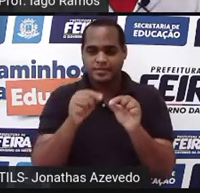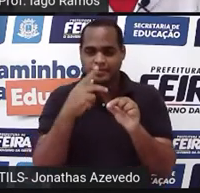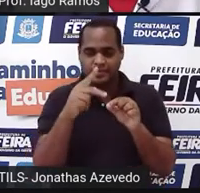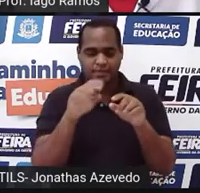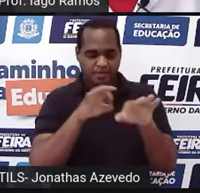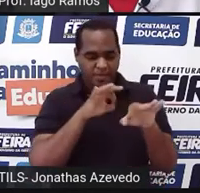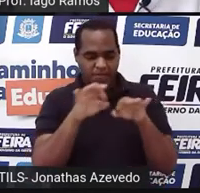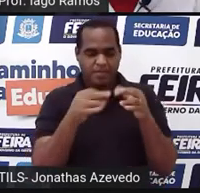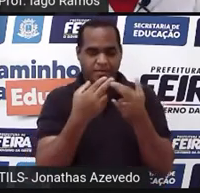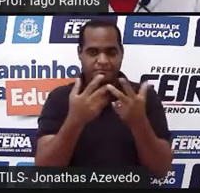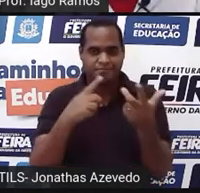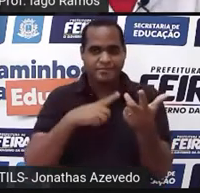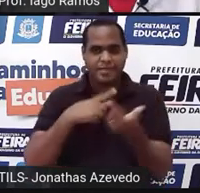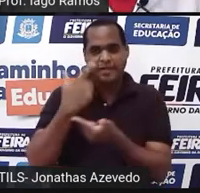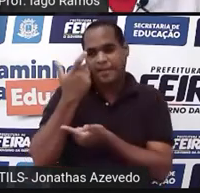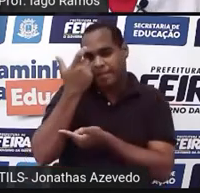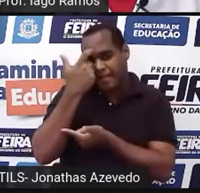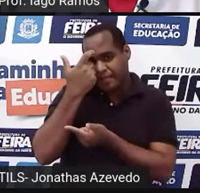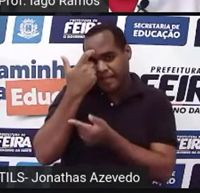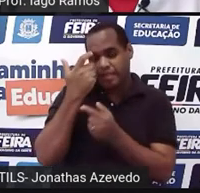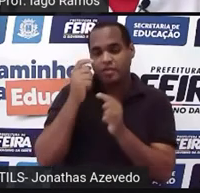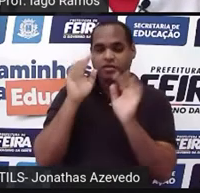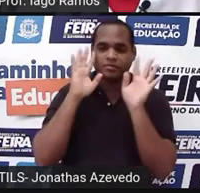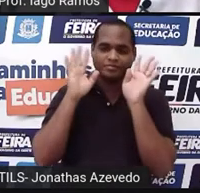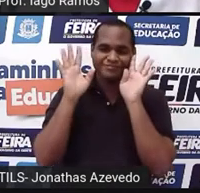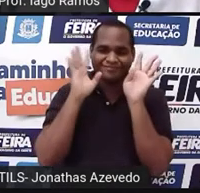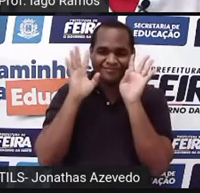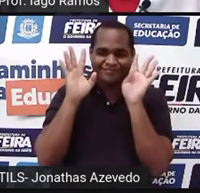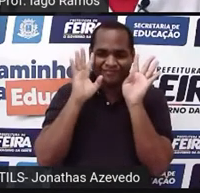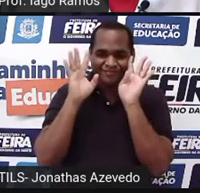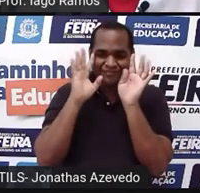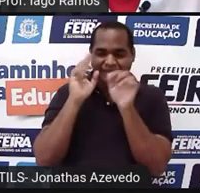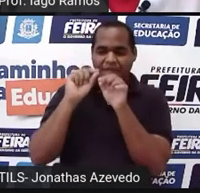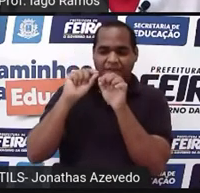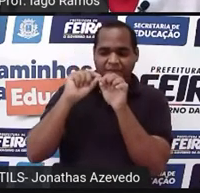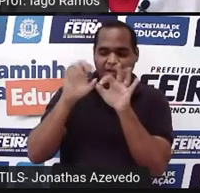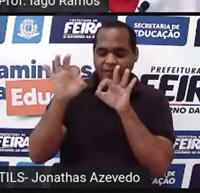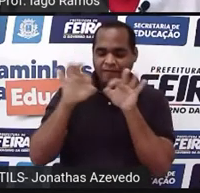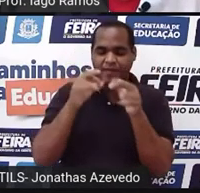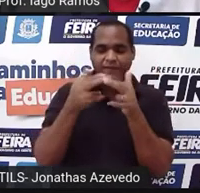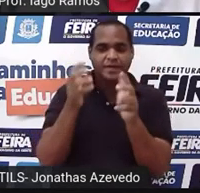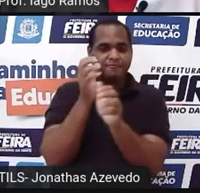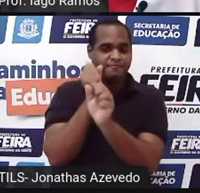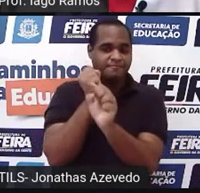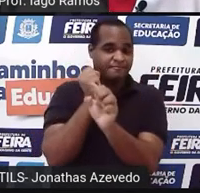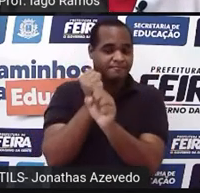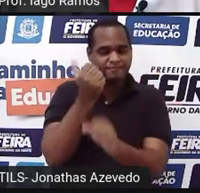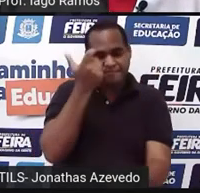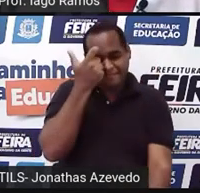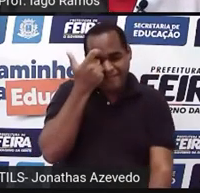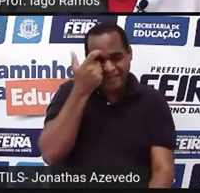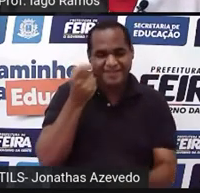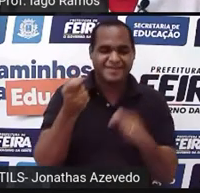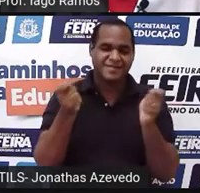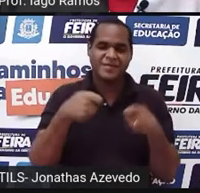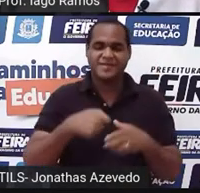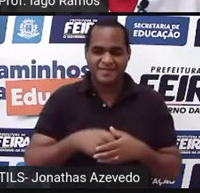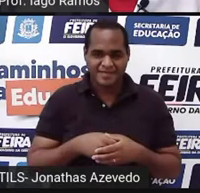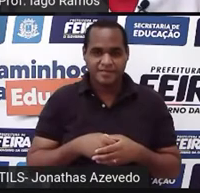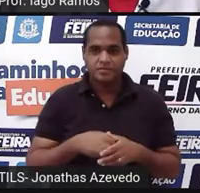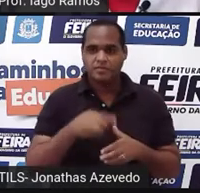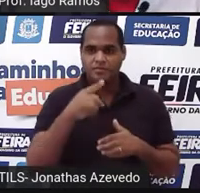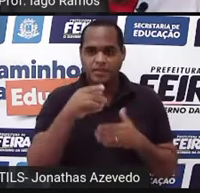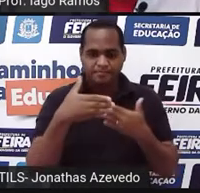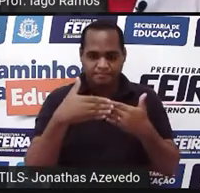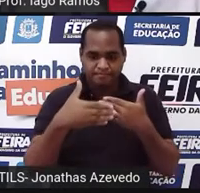os nossos cálculos na cabeça, como a gente costuma, né, falar, fazer o cálculo de cabeça, tá bom? Então, é isso que a gente vai